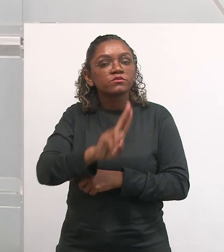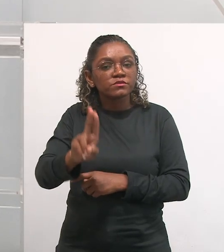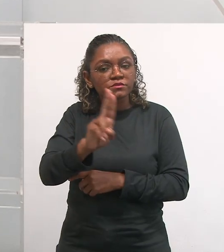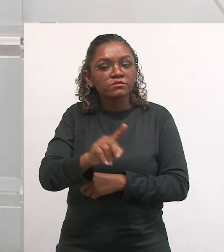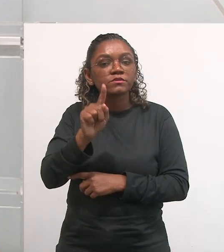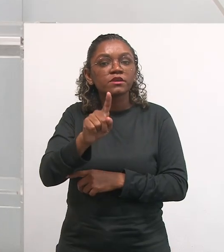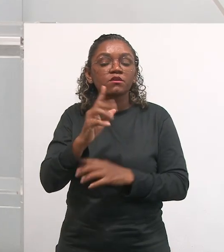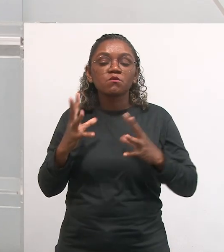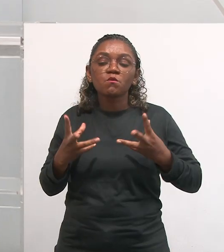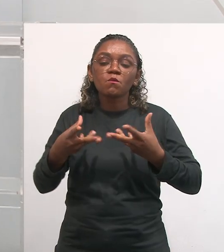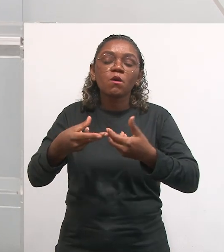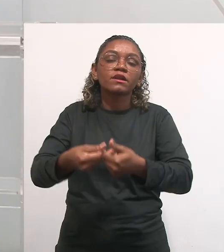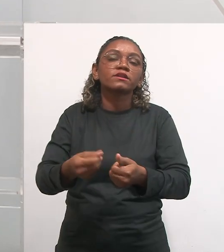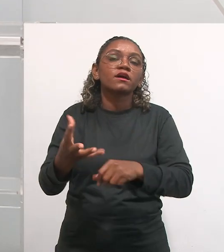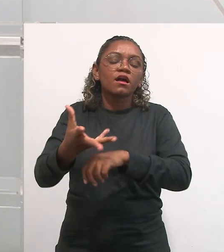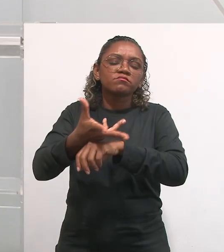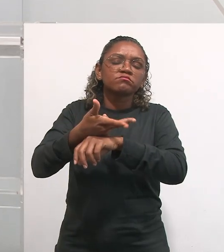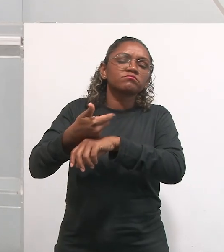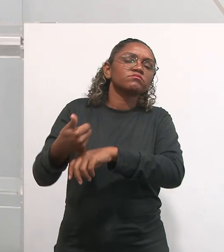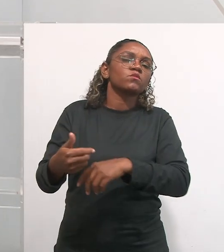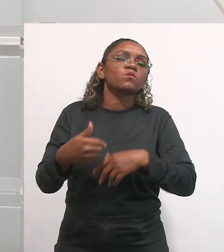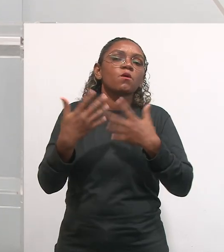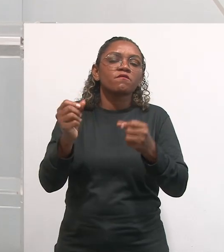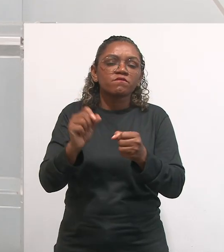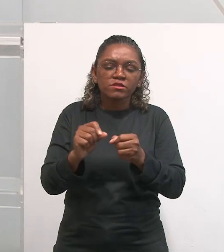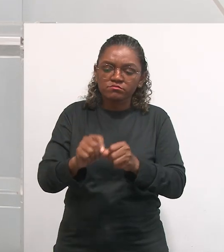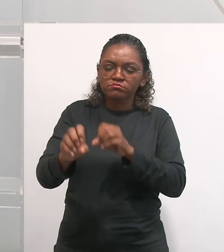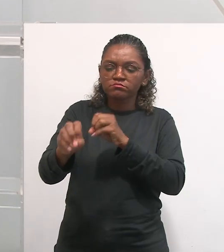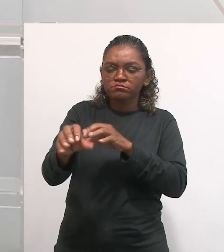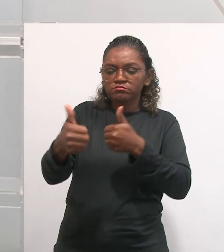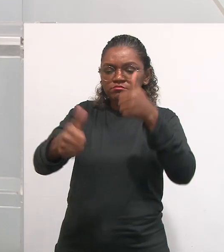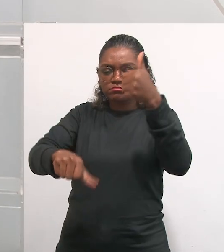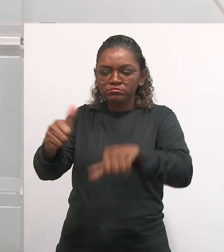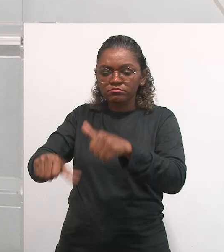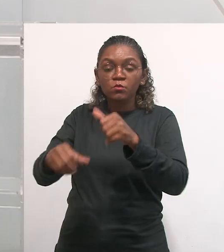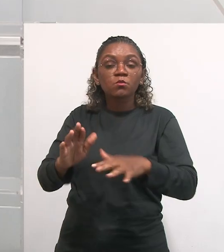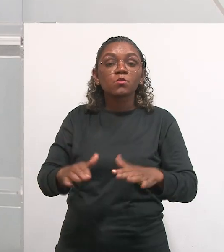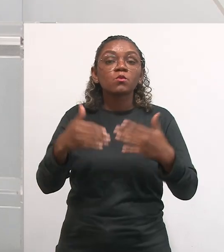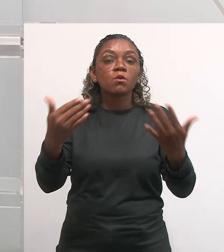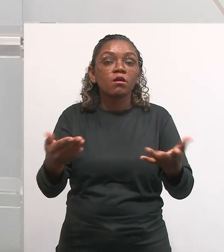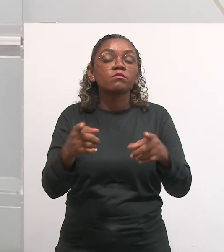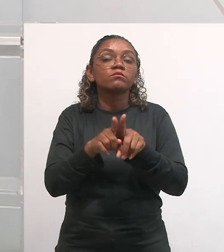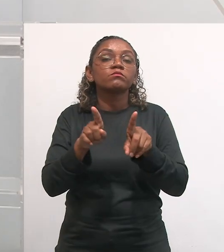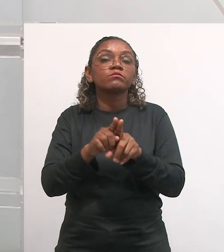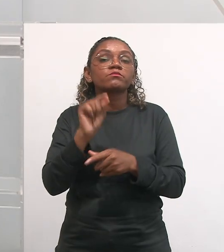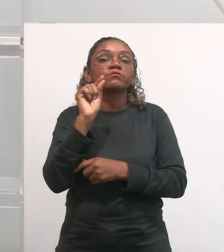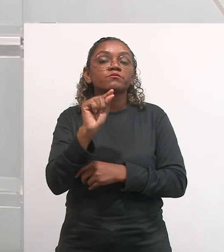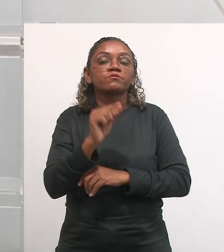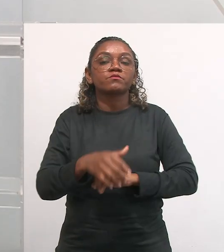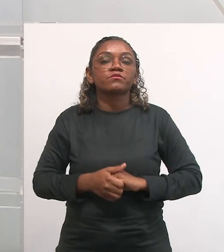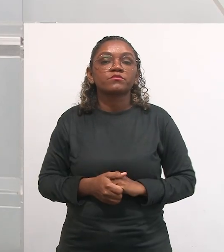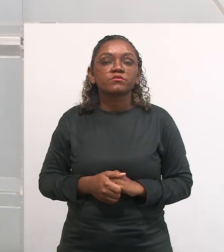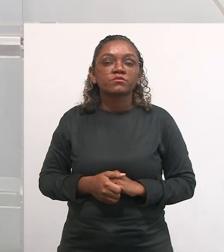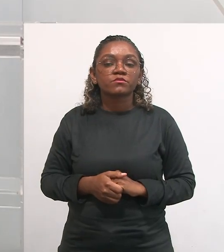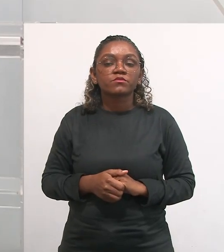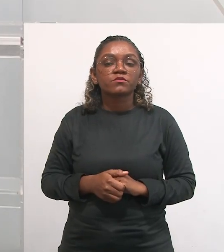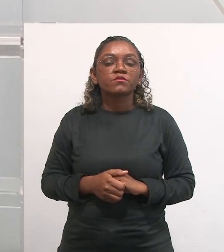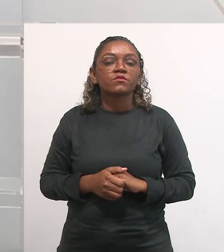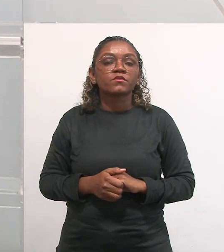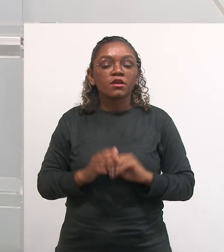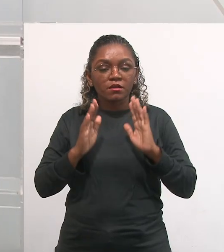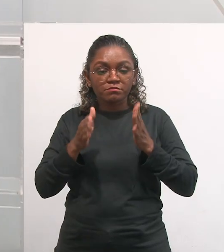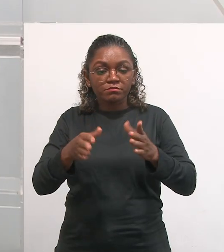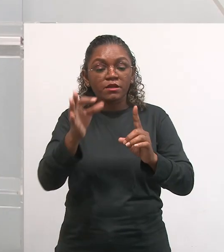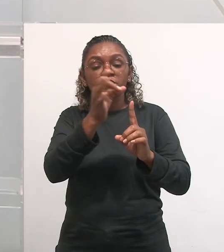mas o que subjaz, a qualidade do que está sendo produzido, do que está sendo avaliado, o que que